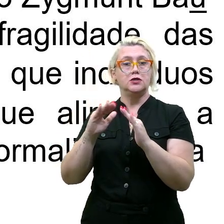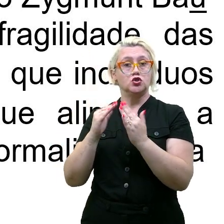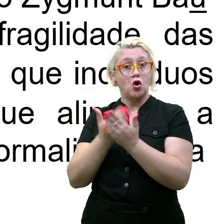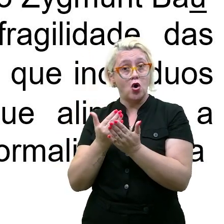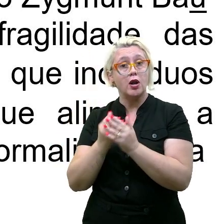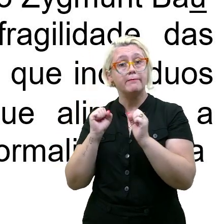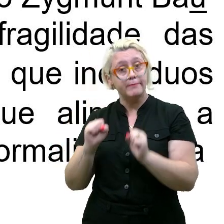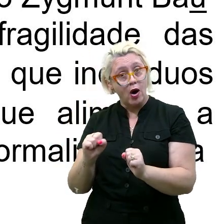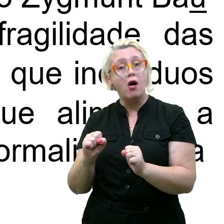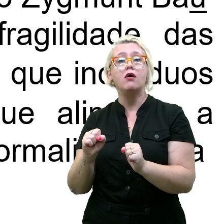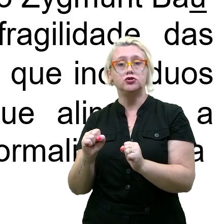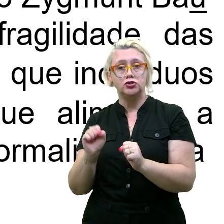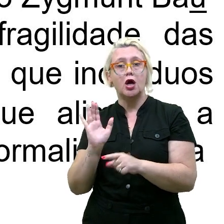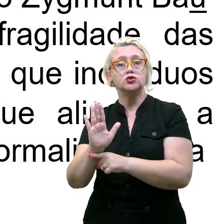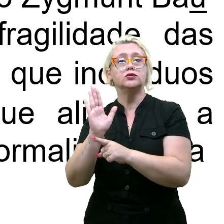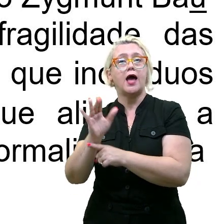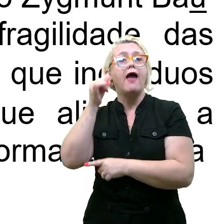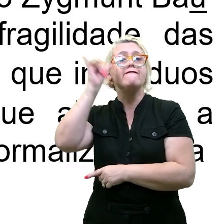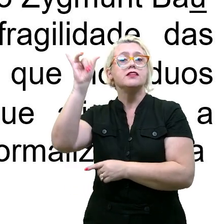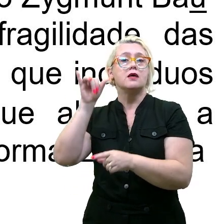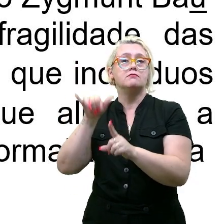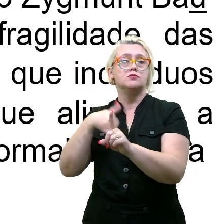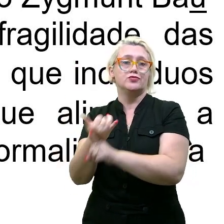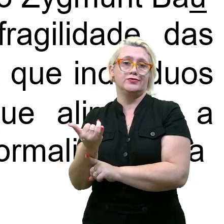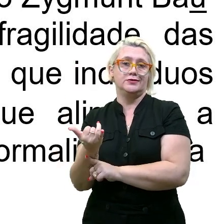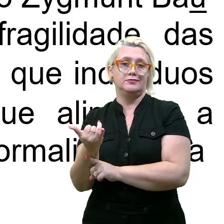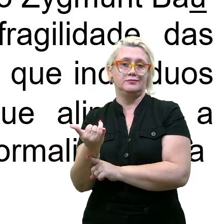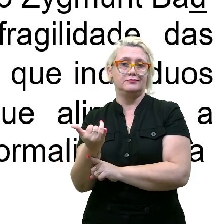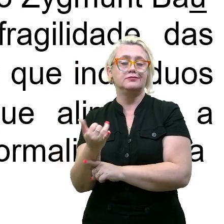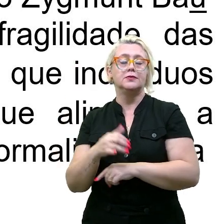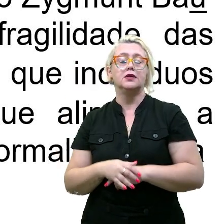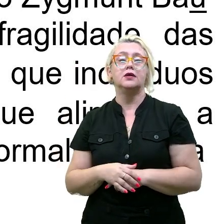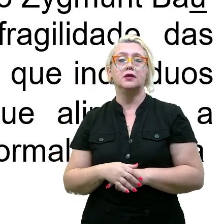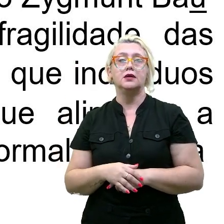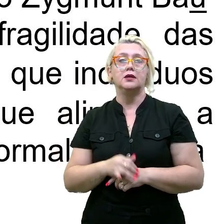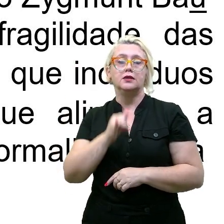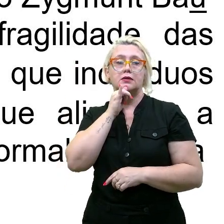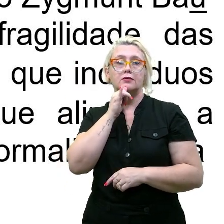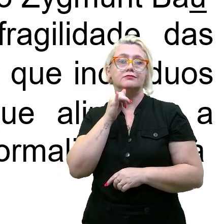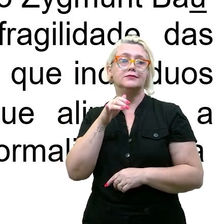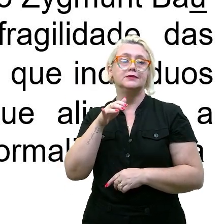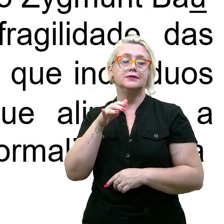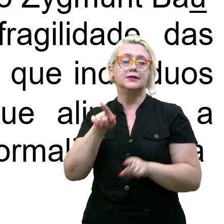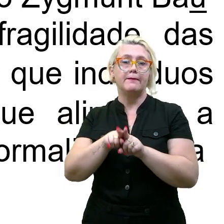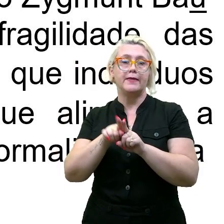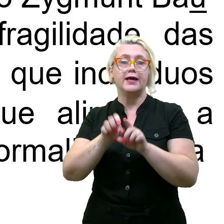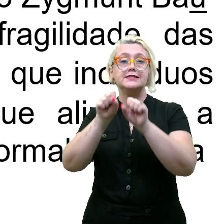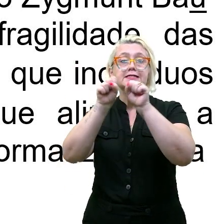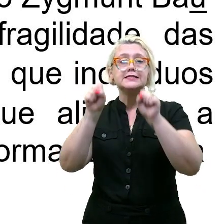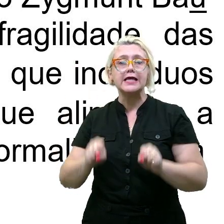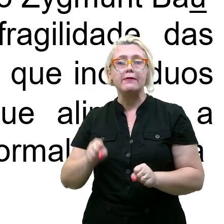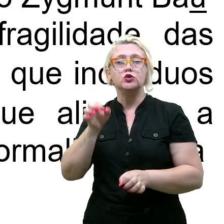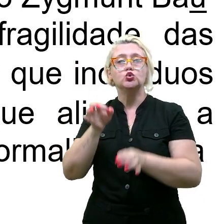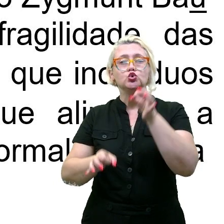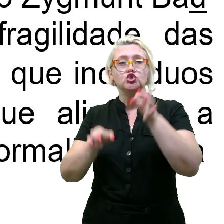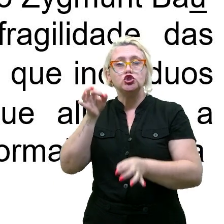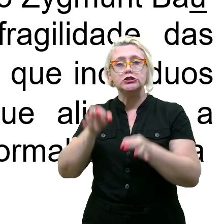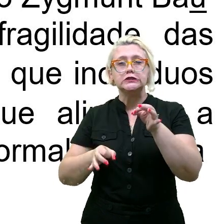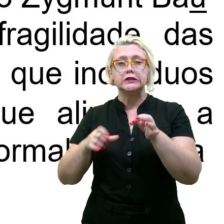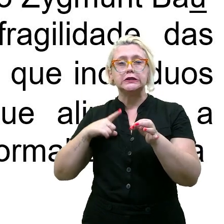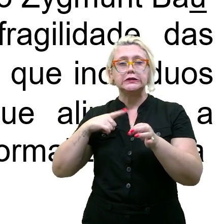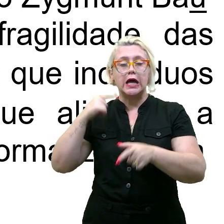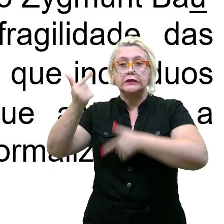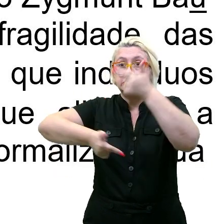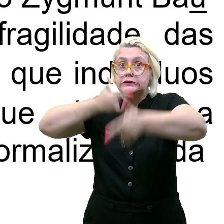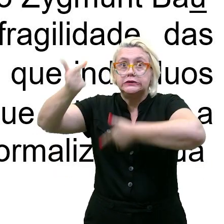Olha, como... Eu coloco um exemplo. Um sistema judiciário sobrecarregado. Então, o eu